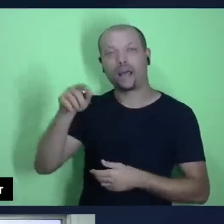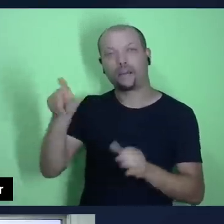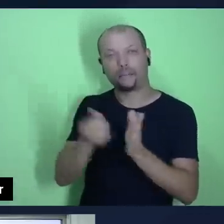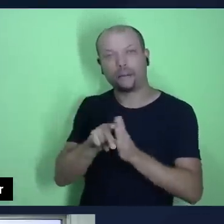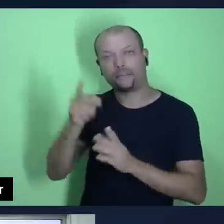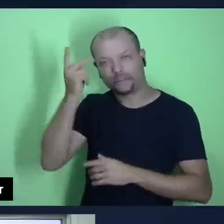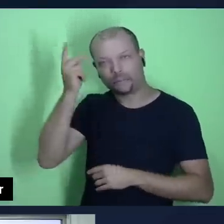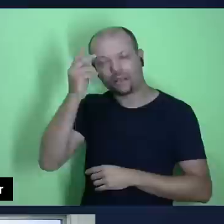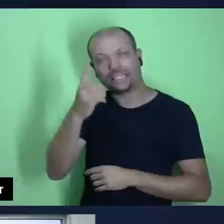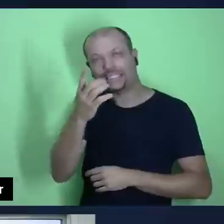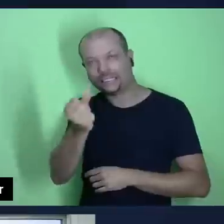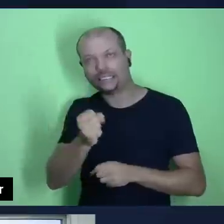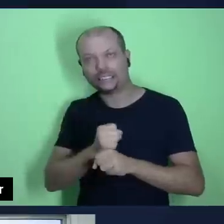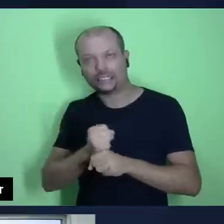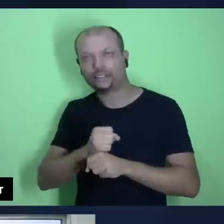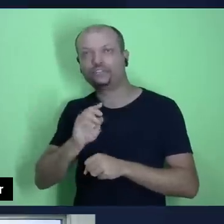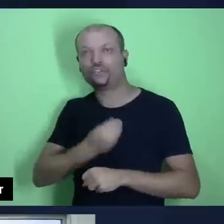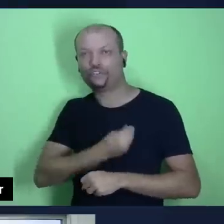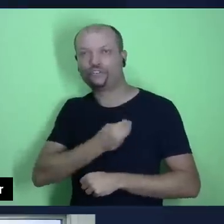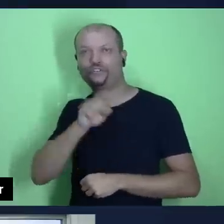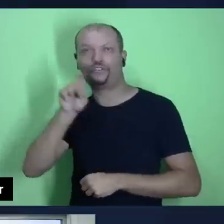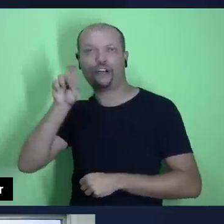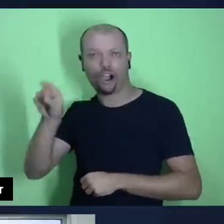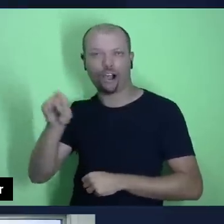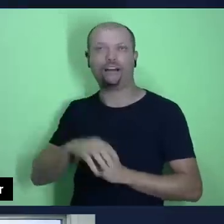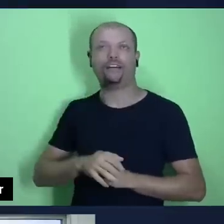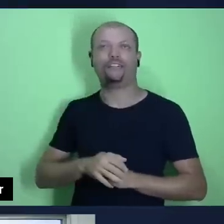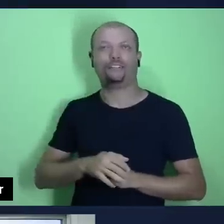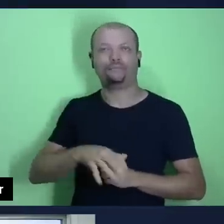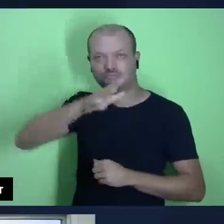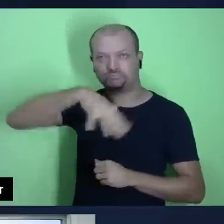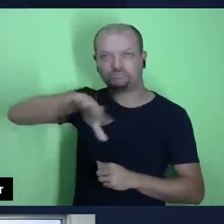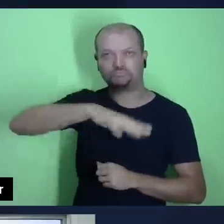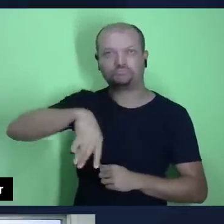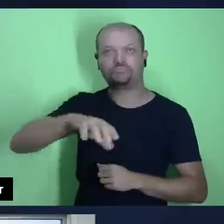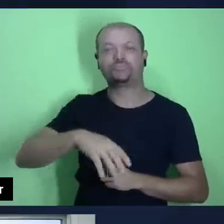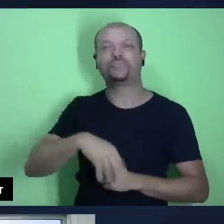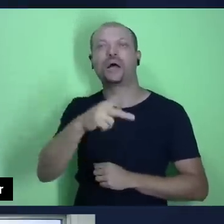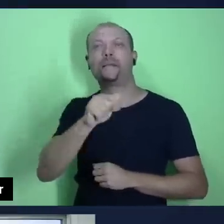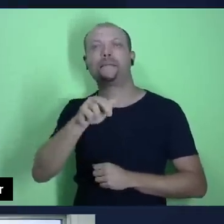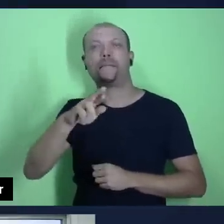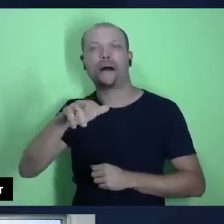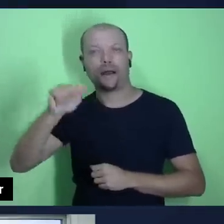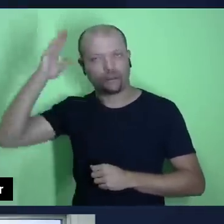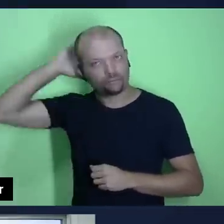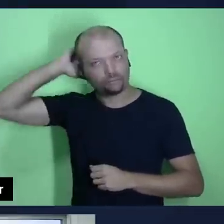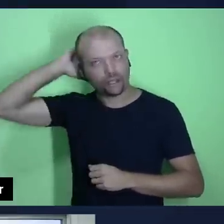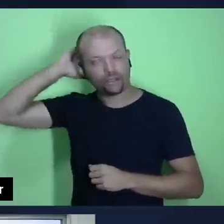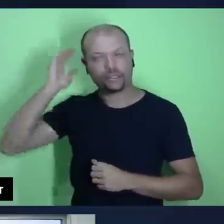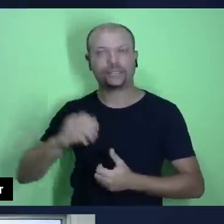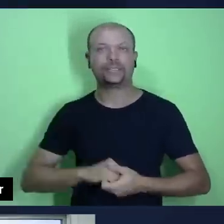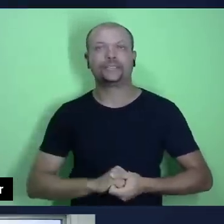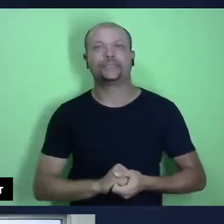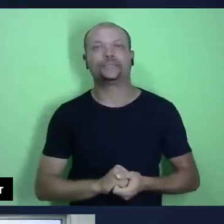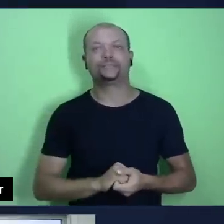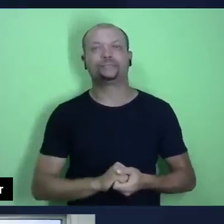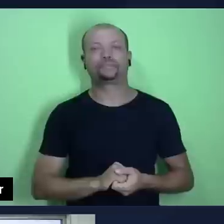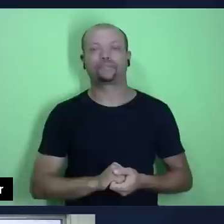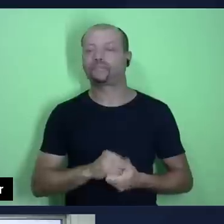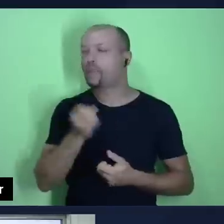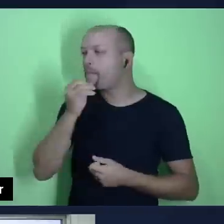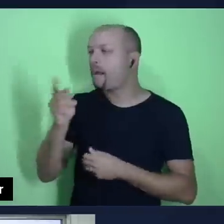dezesseis anos vive ali na região do Pará, em Belém. Pastor Isinaldo, seja bem-vindo,